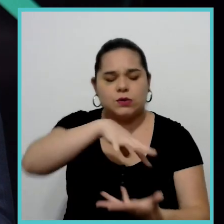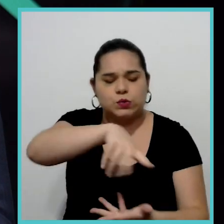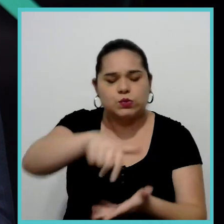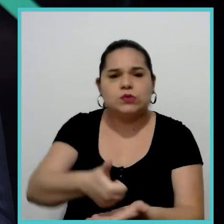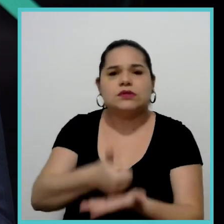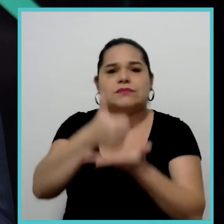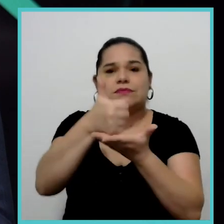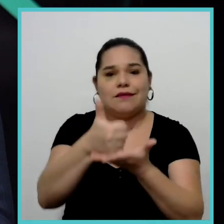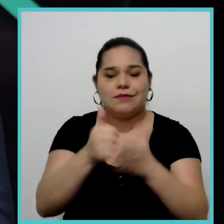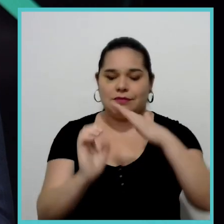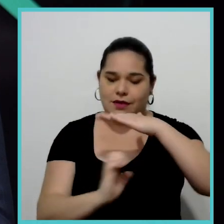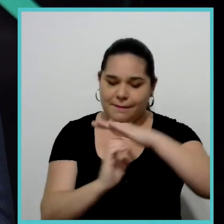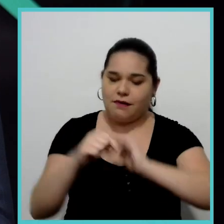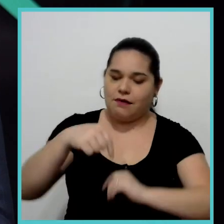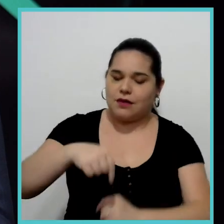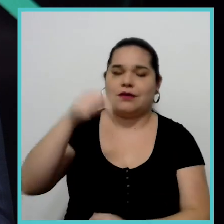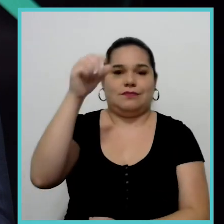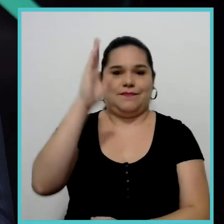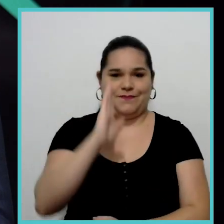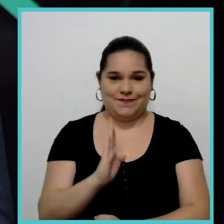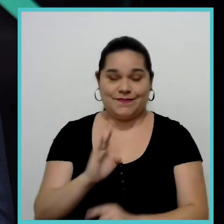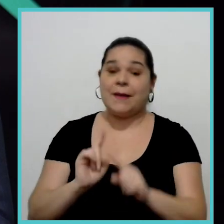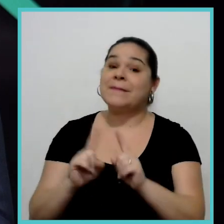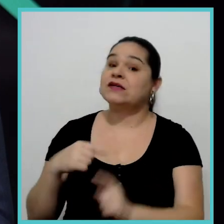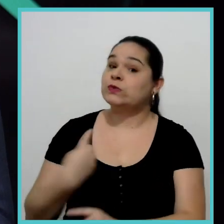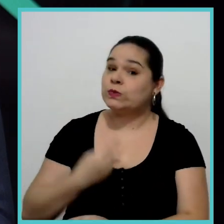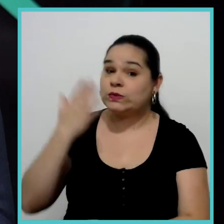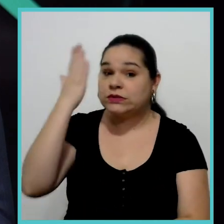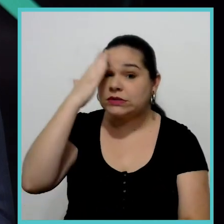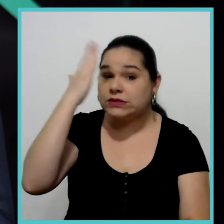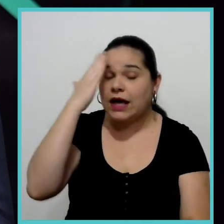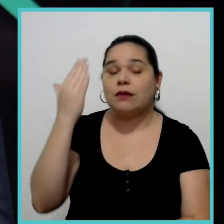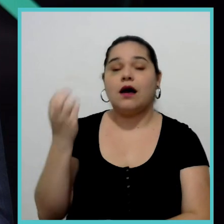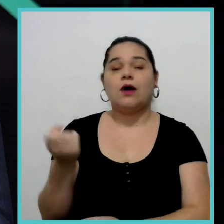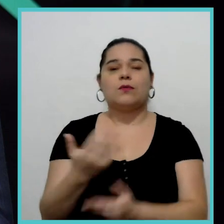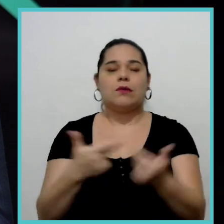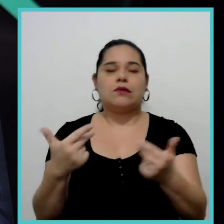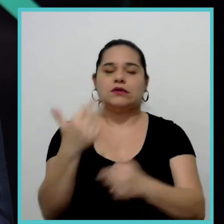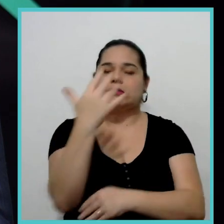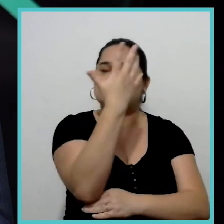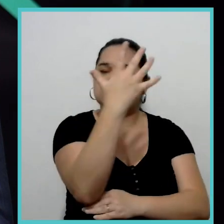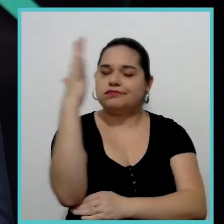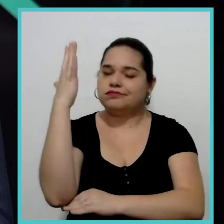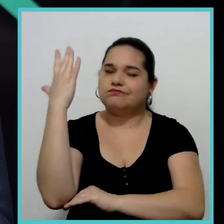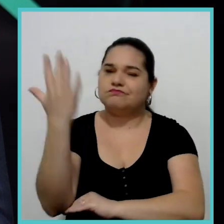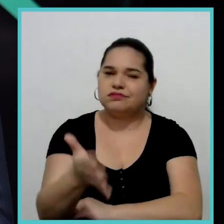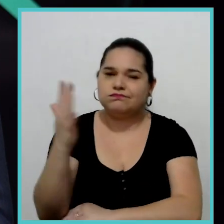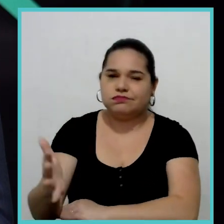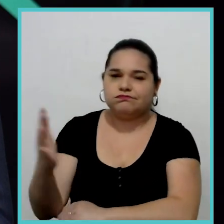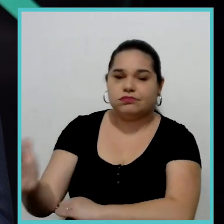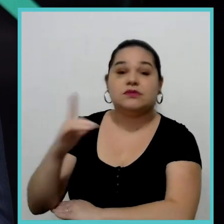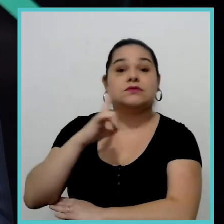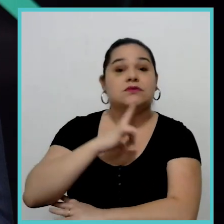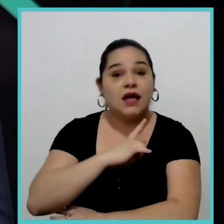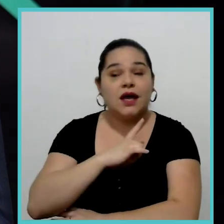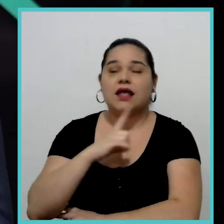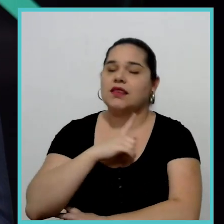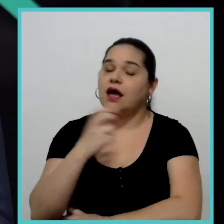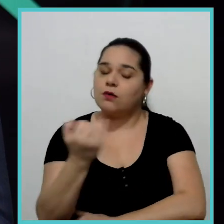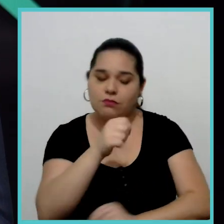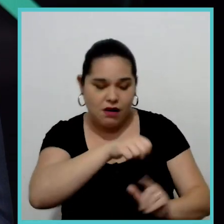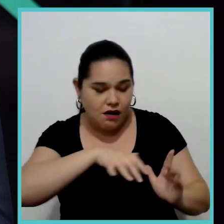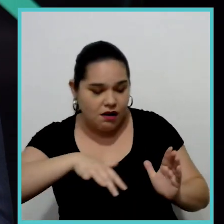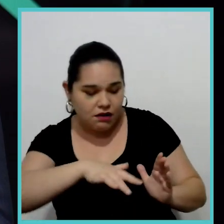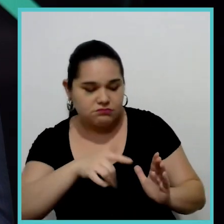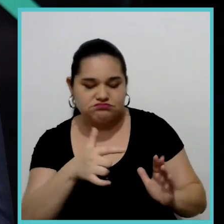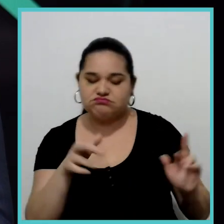empresas aqui no Brasil, mas a gente sabe que por questões como, por exemplo, desmatamento, etc., etc., mesmo aqueles setores que não